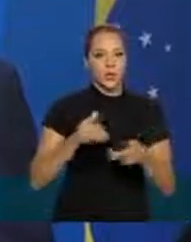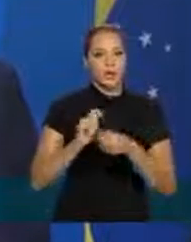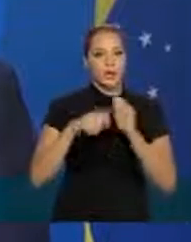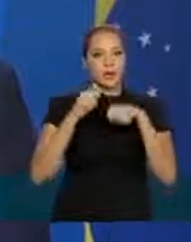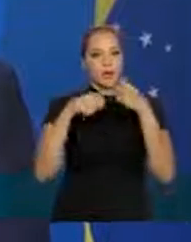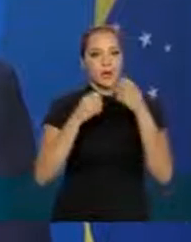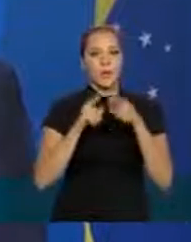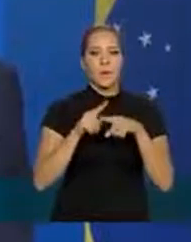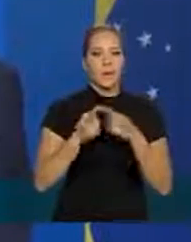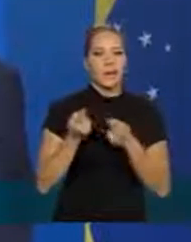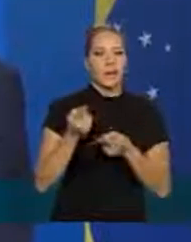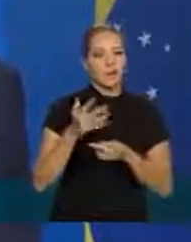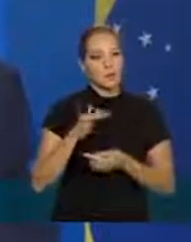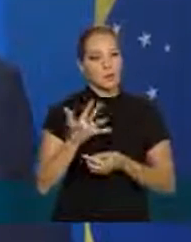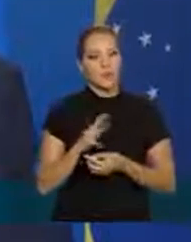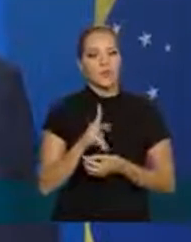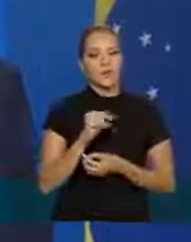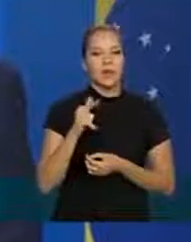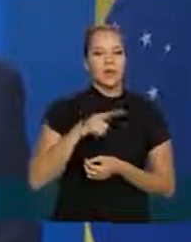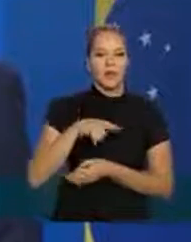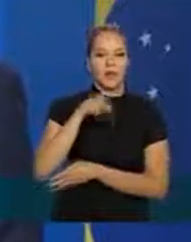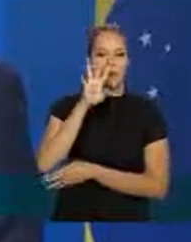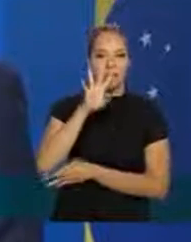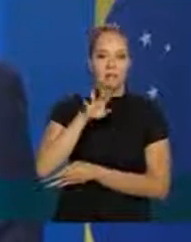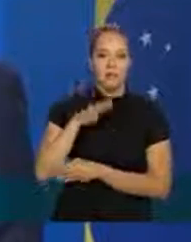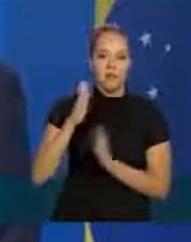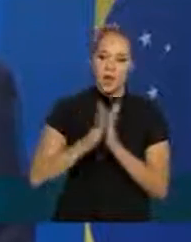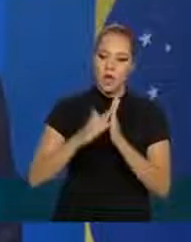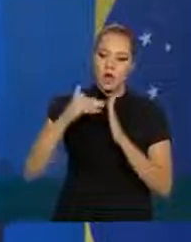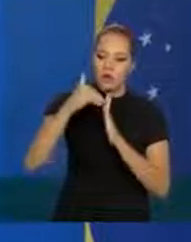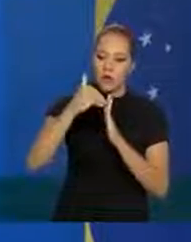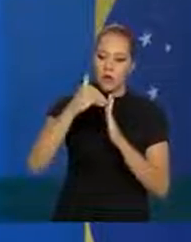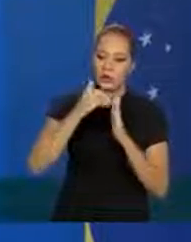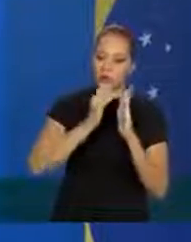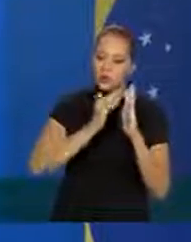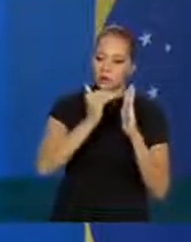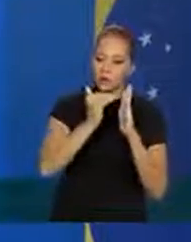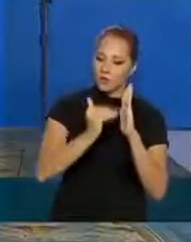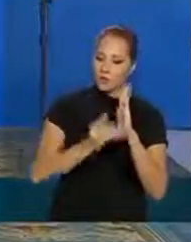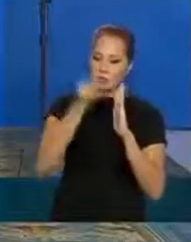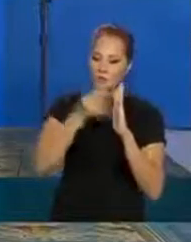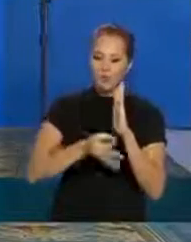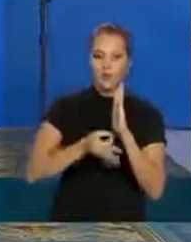provavelmente terá um calendário como você perguntou exato obrigado